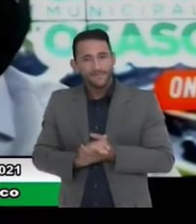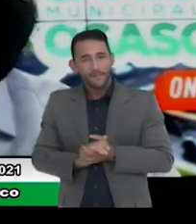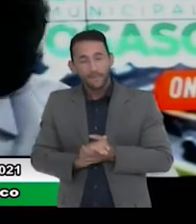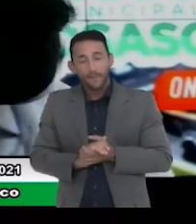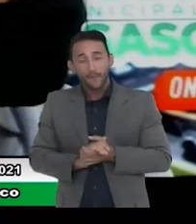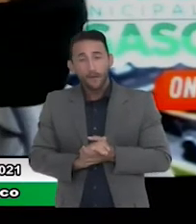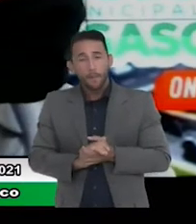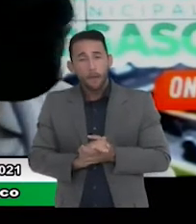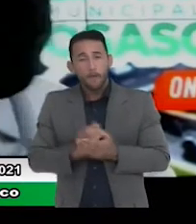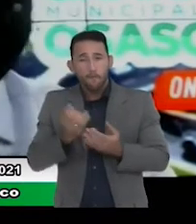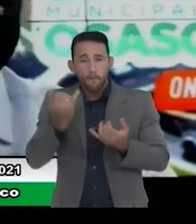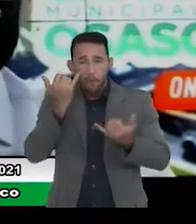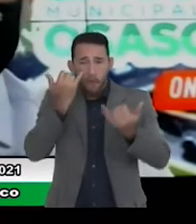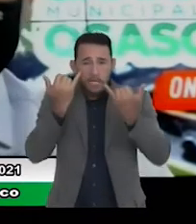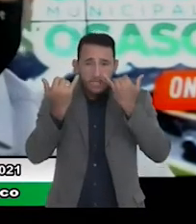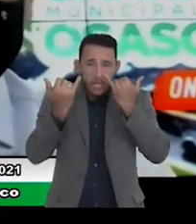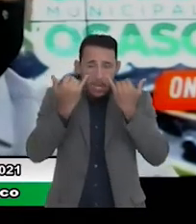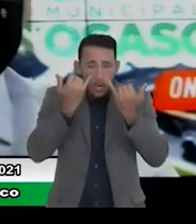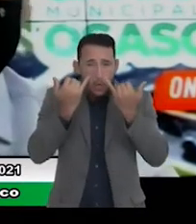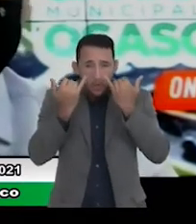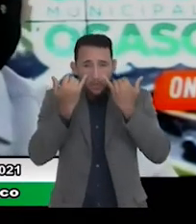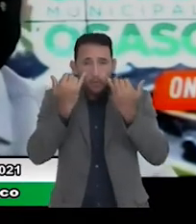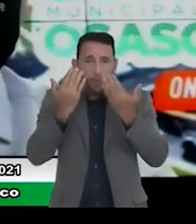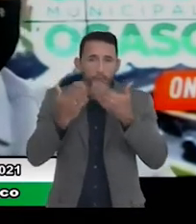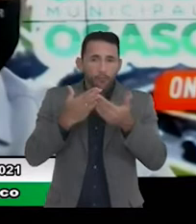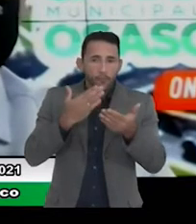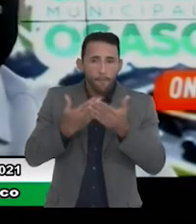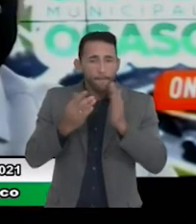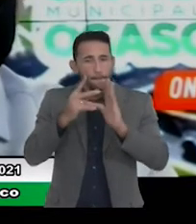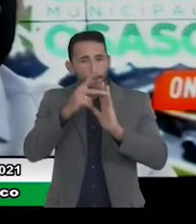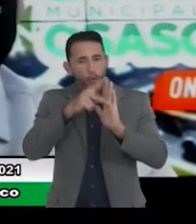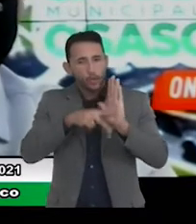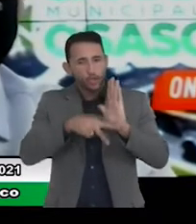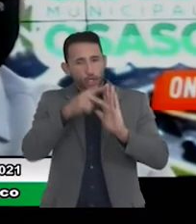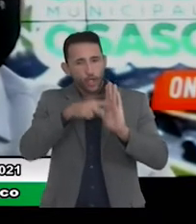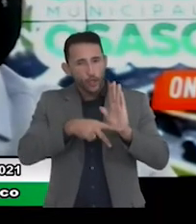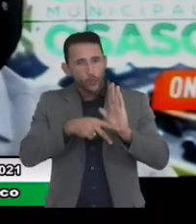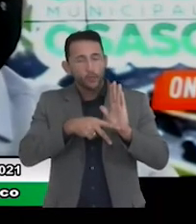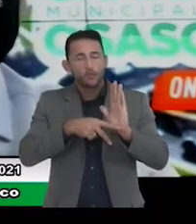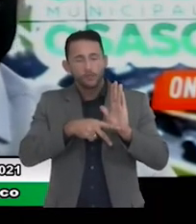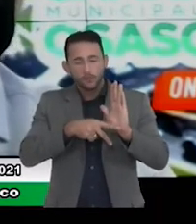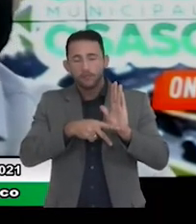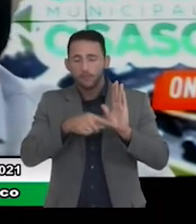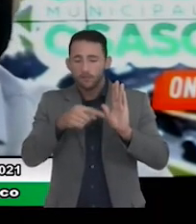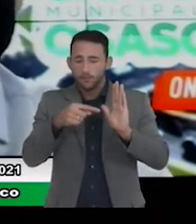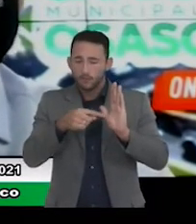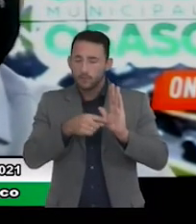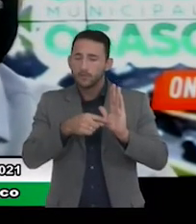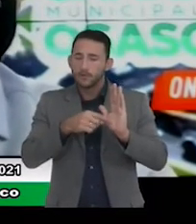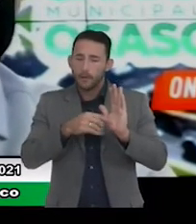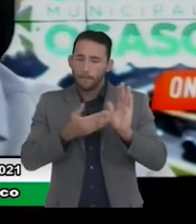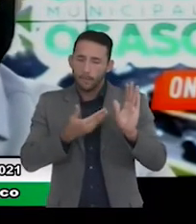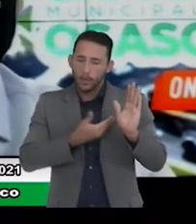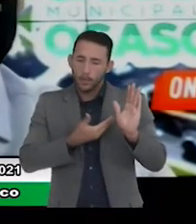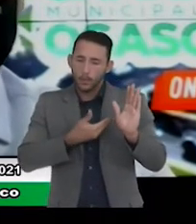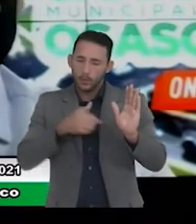informações alguns projetos para que os nobres amigos aqui dessa dessa casa